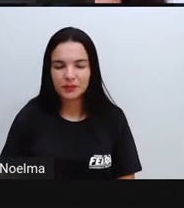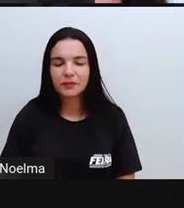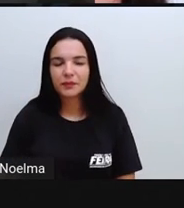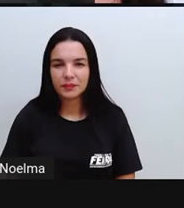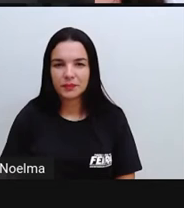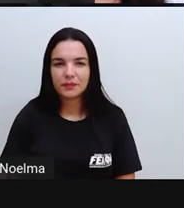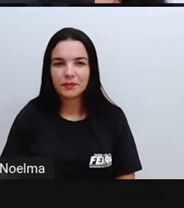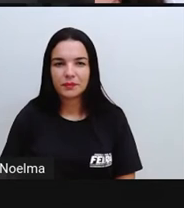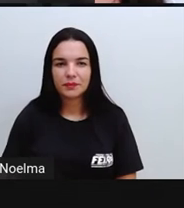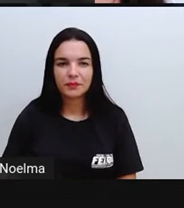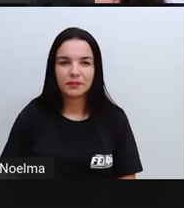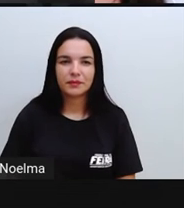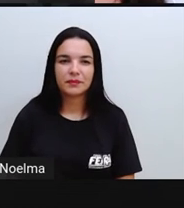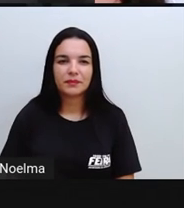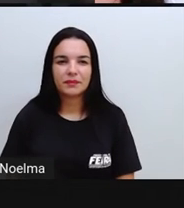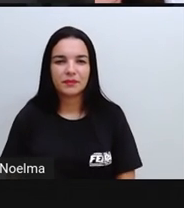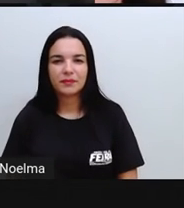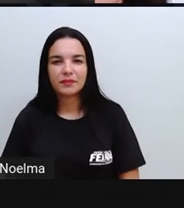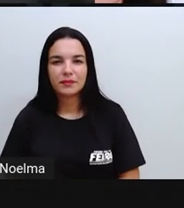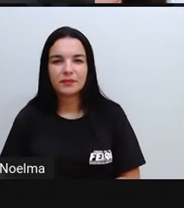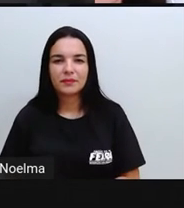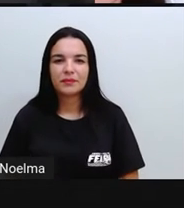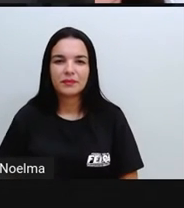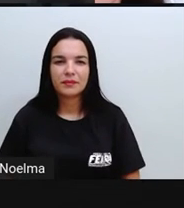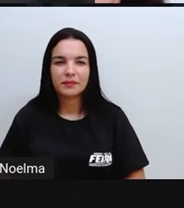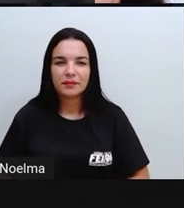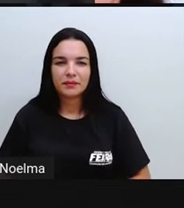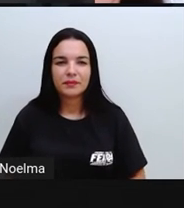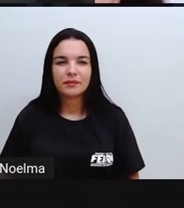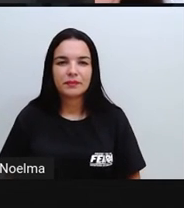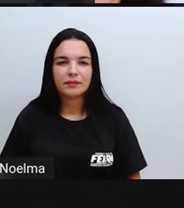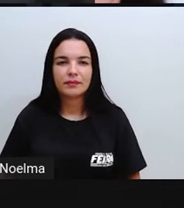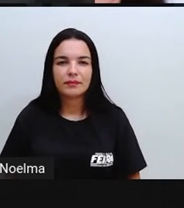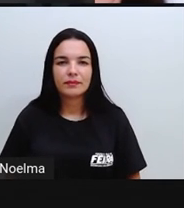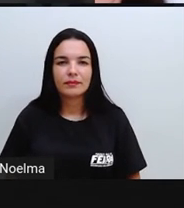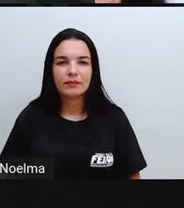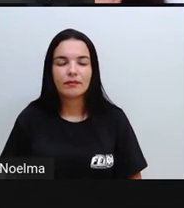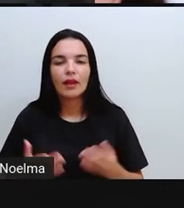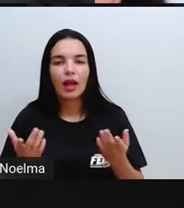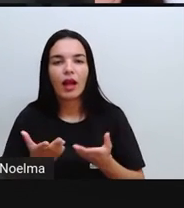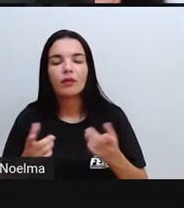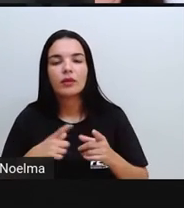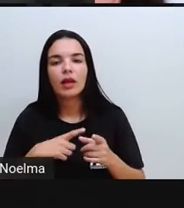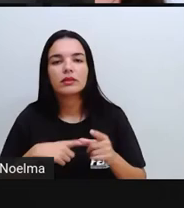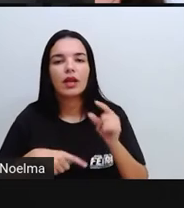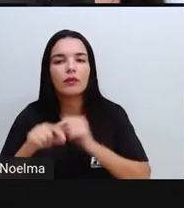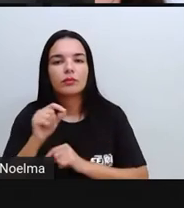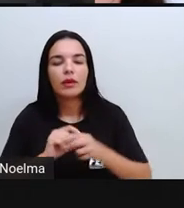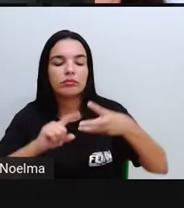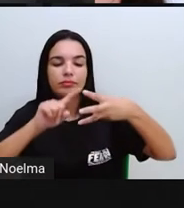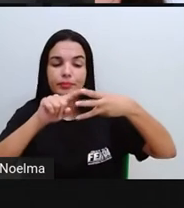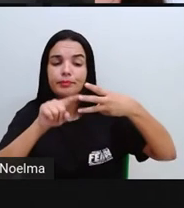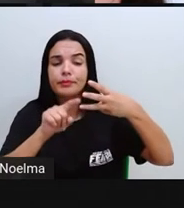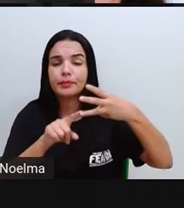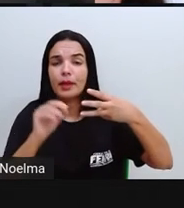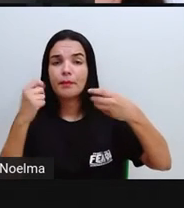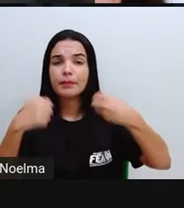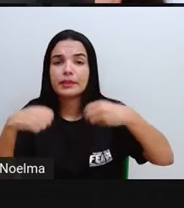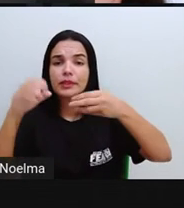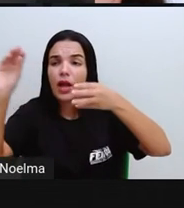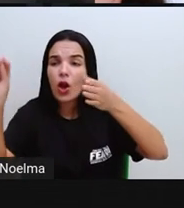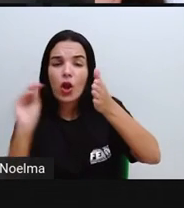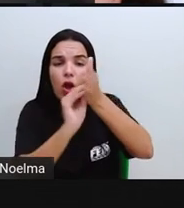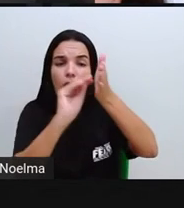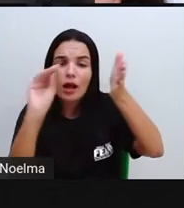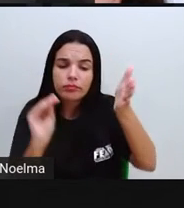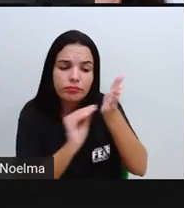adquirir o formato, né? De acordo com o seu recipiente. Aqui nós temos líquido, sólido e gasoso. A gente tem que descobrir quem